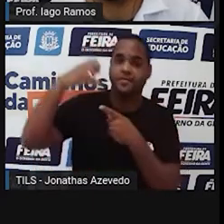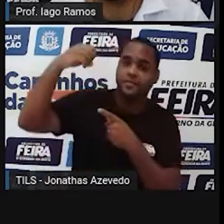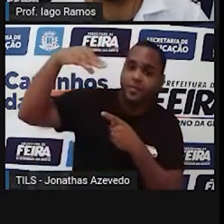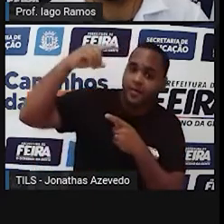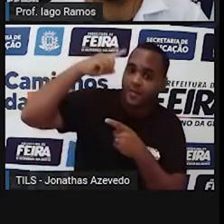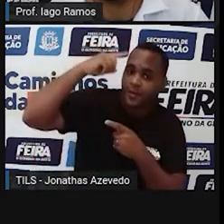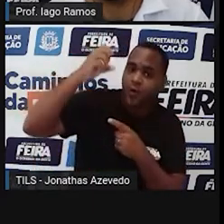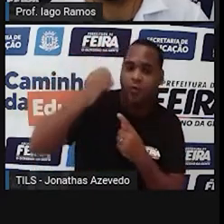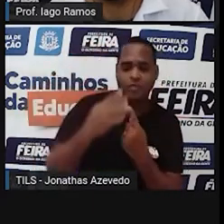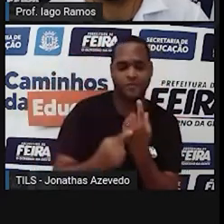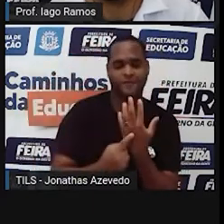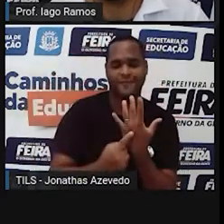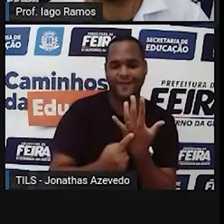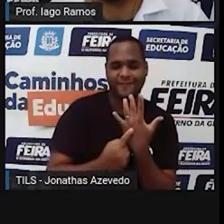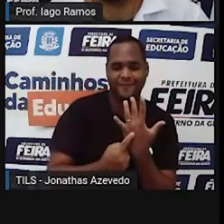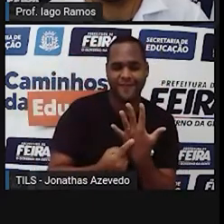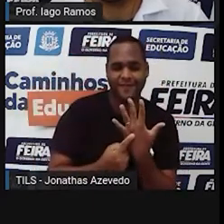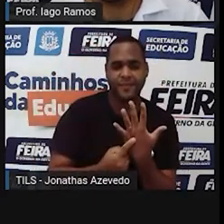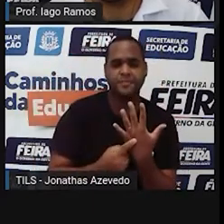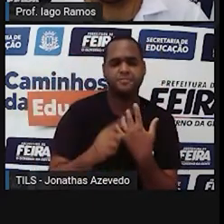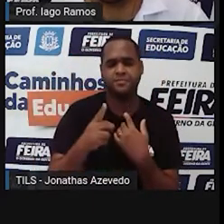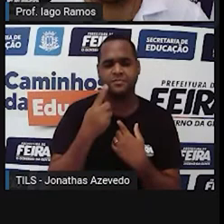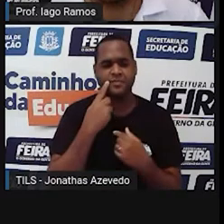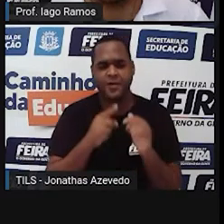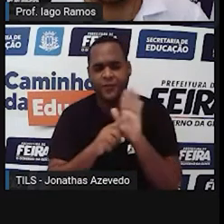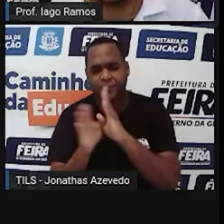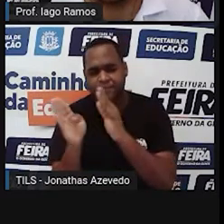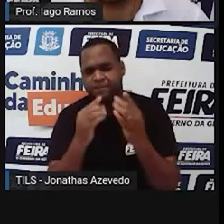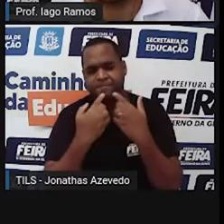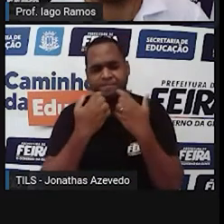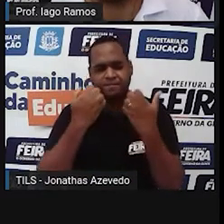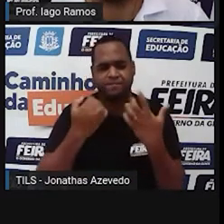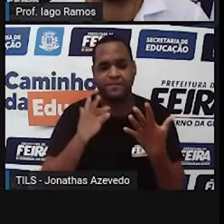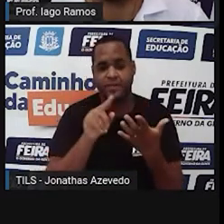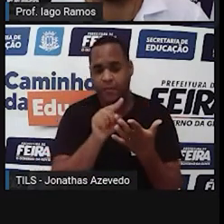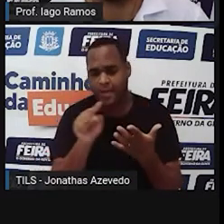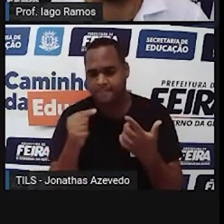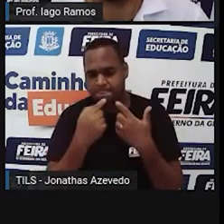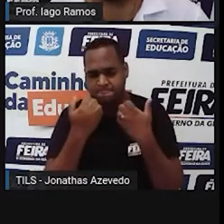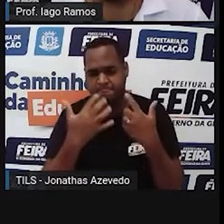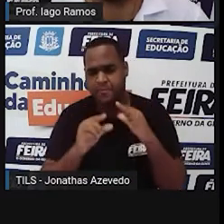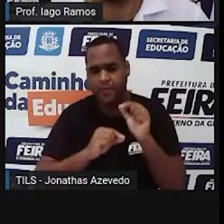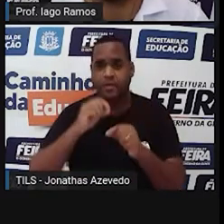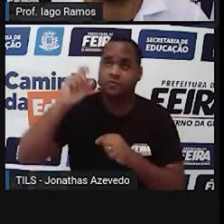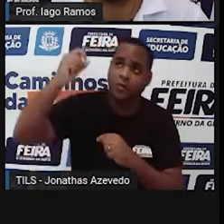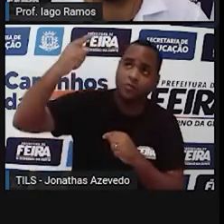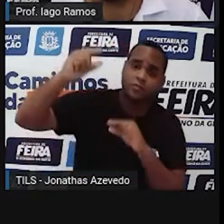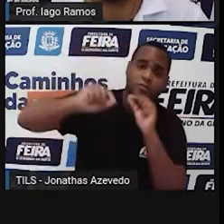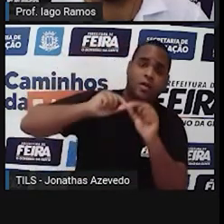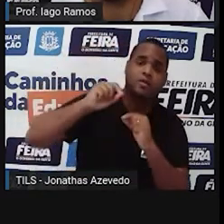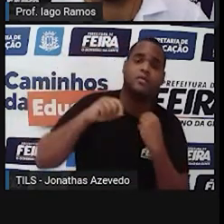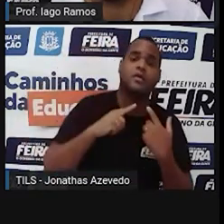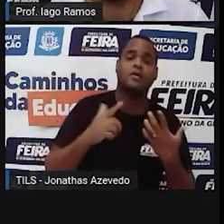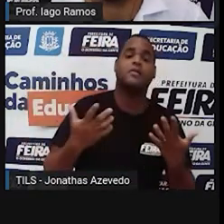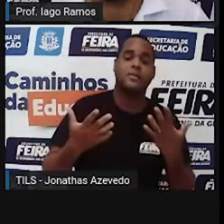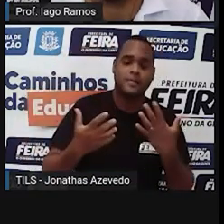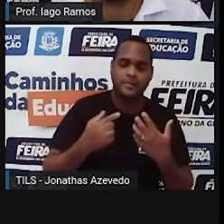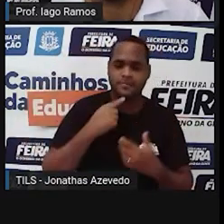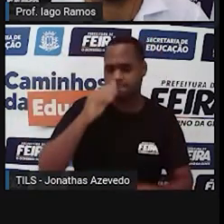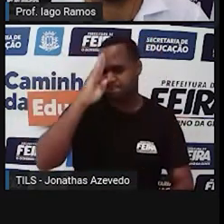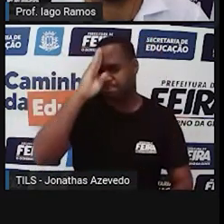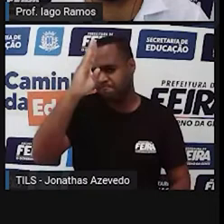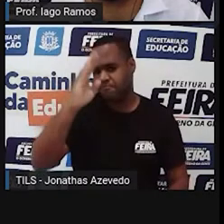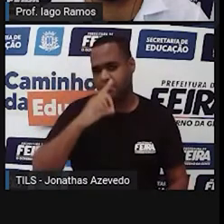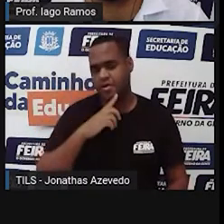vela. Mas nesse vídeo aqui, eu só quero falar com você sobre a luz do Sol, tudo bem? E, principalmente, sobre algo